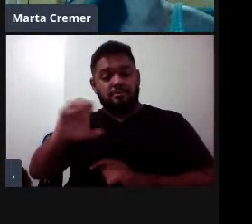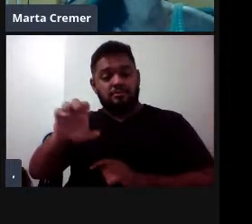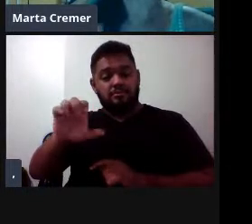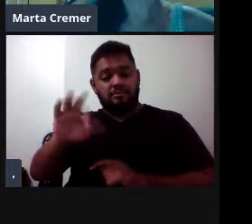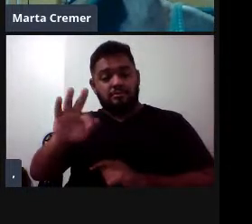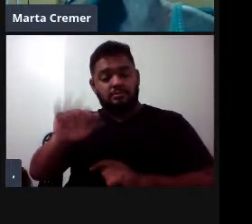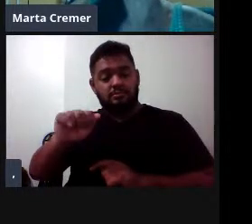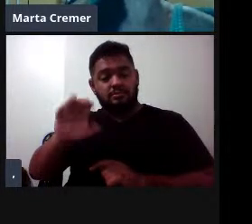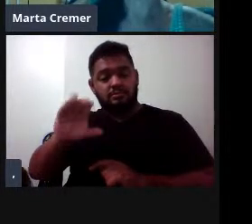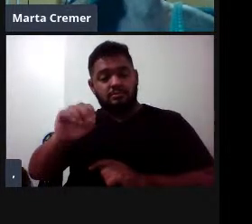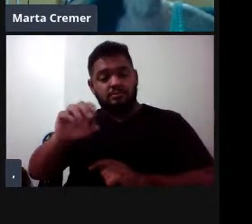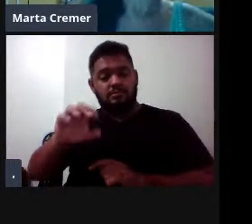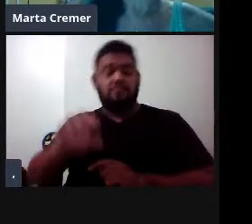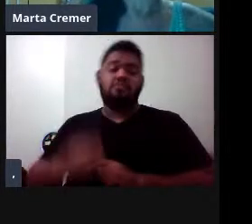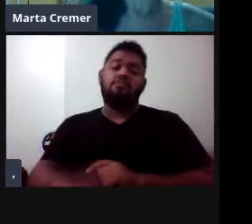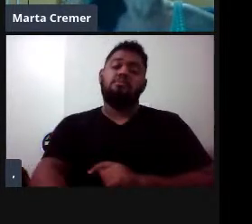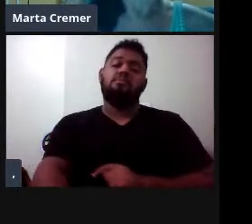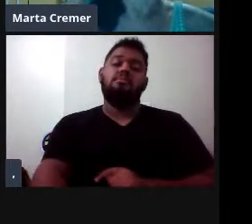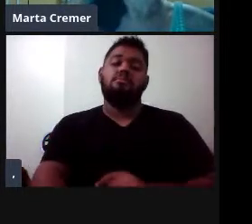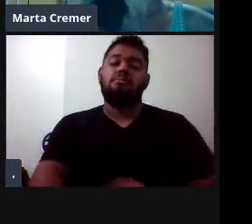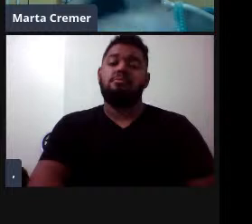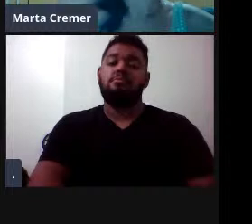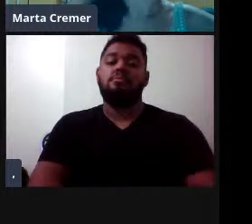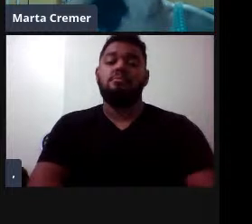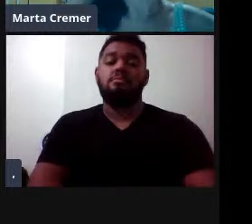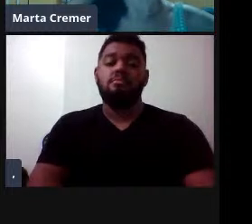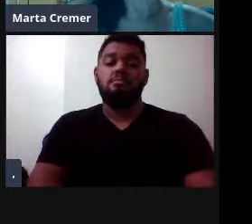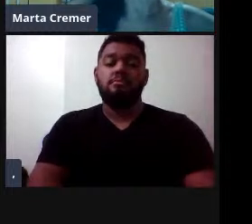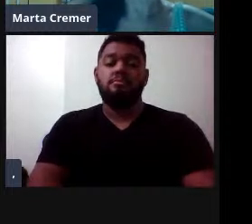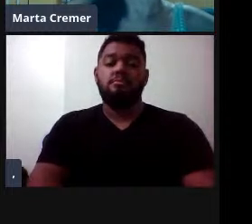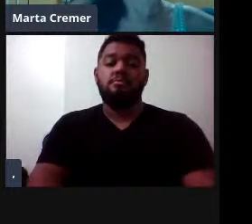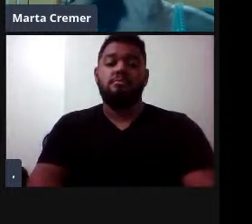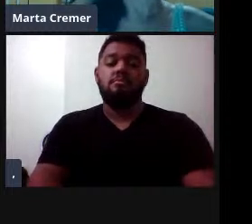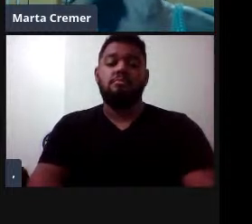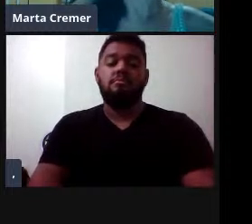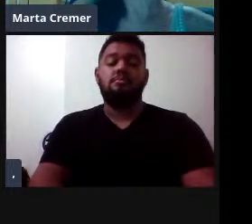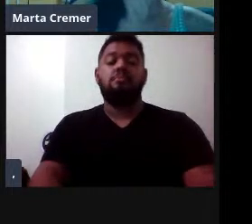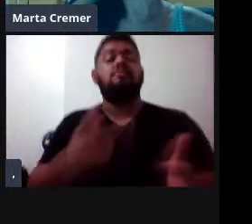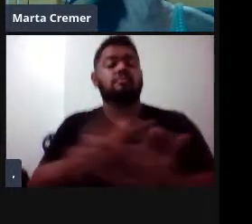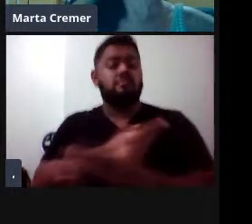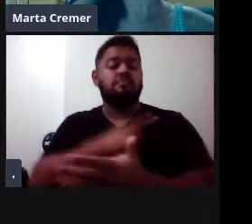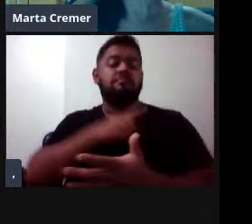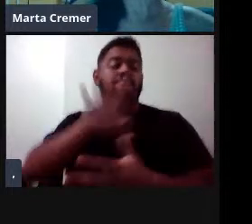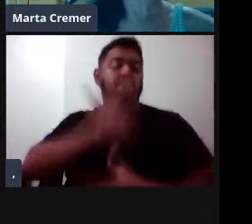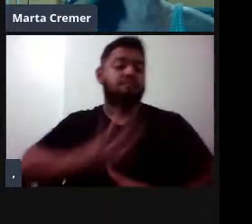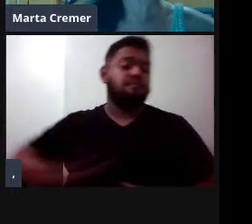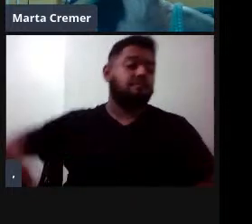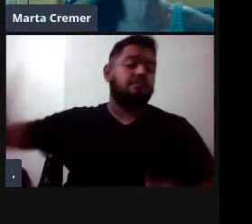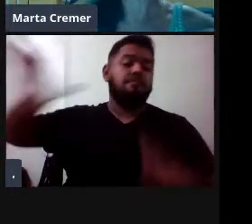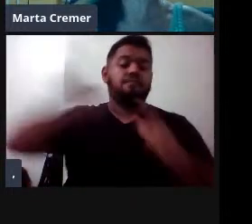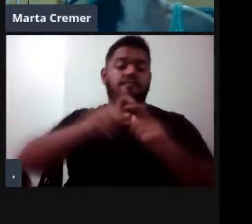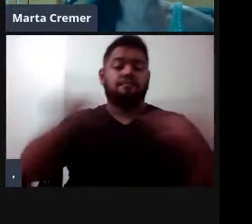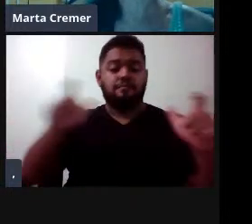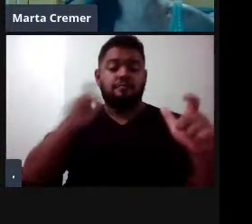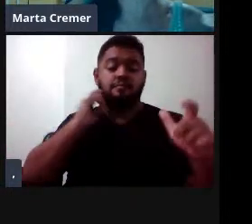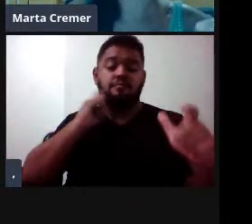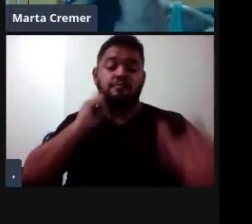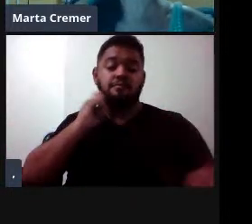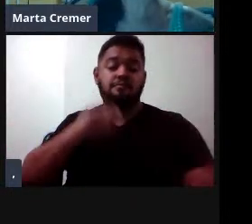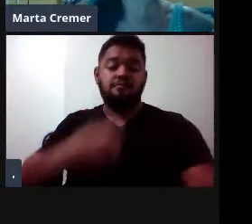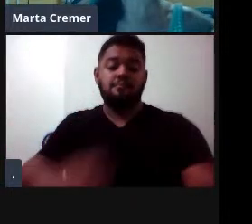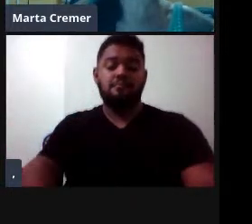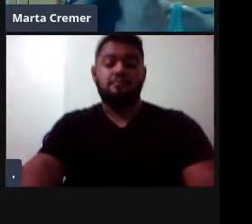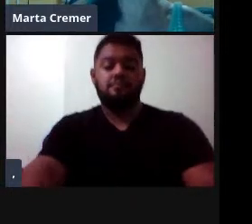Os cachalotes são cosmopolitas, ocorrem em todos os oceanos, mas tem uma diferenciação